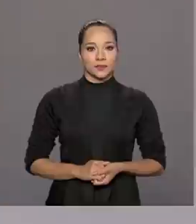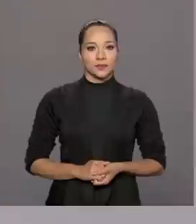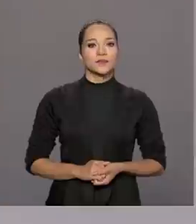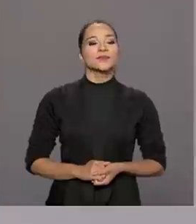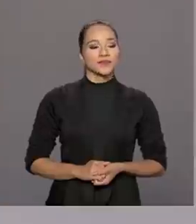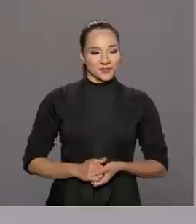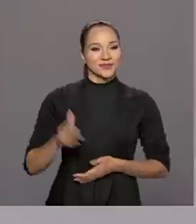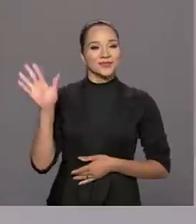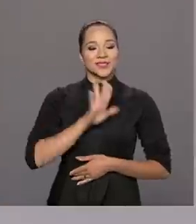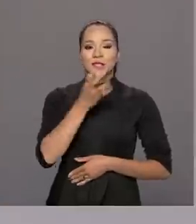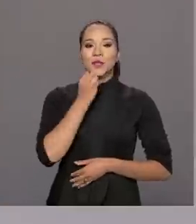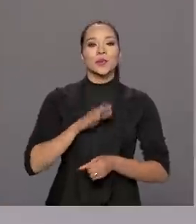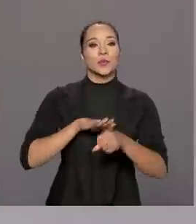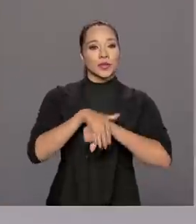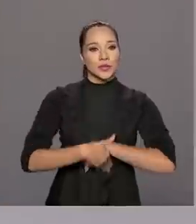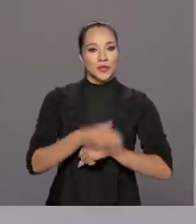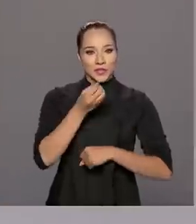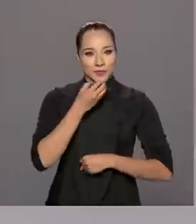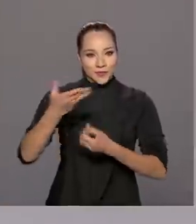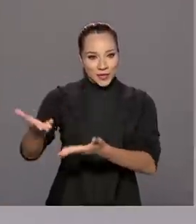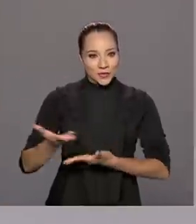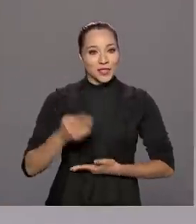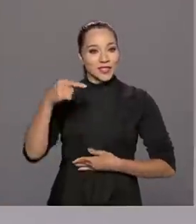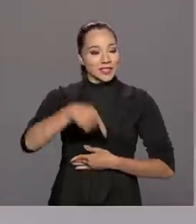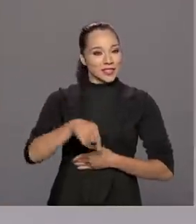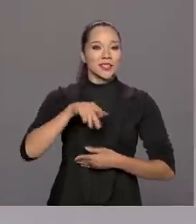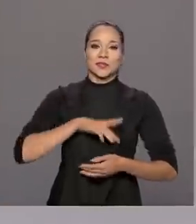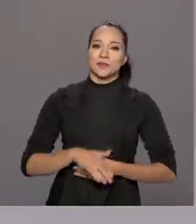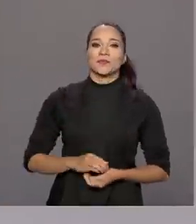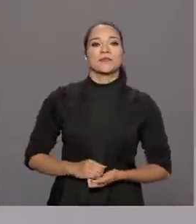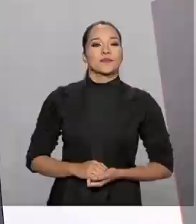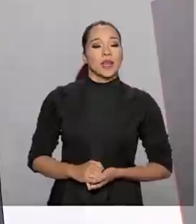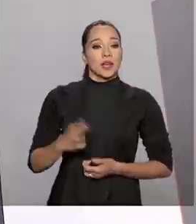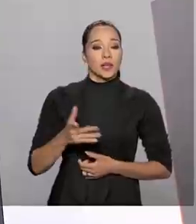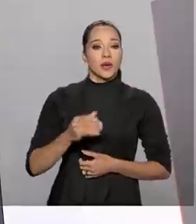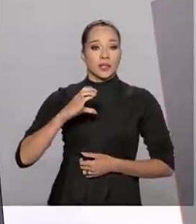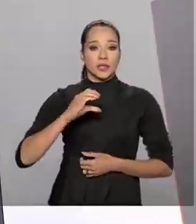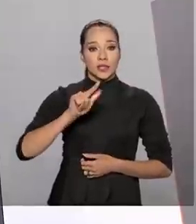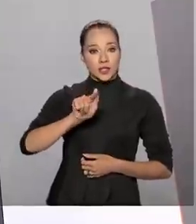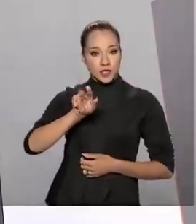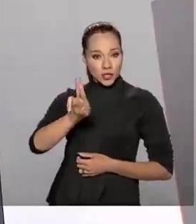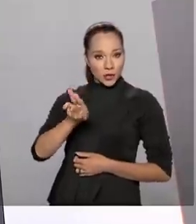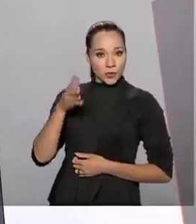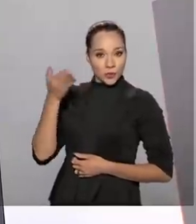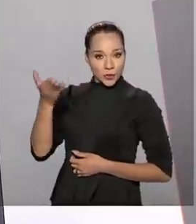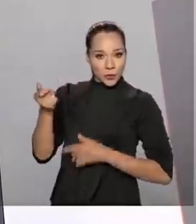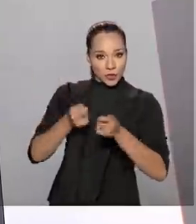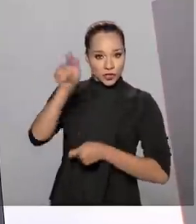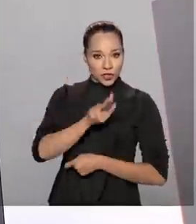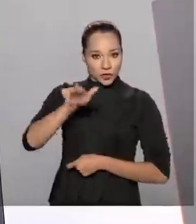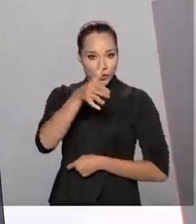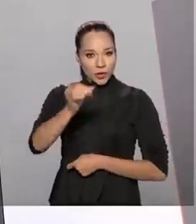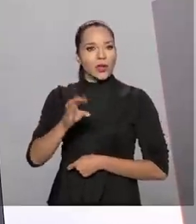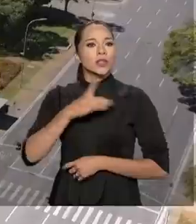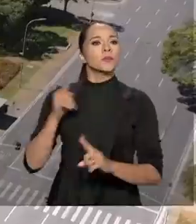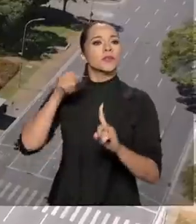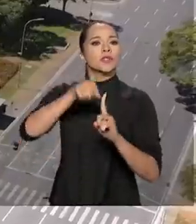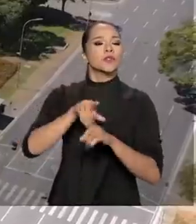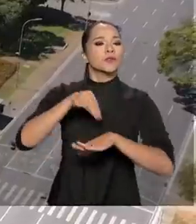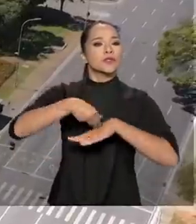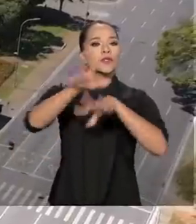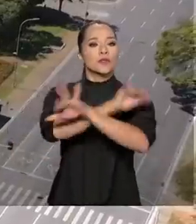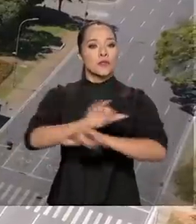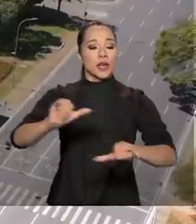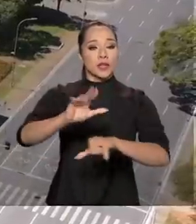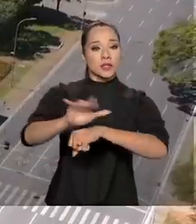Olá, boa noite e seja bem-vindo ao Brasil em Pauta. A Controladoria Geral da União tem as metas de divulgar os atos do